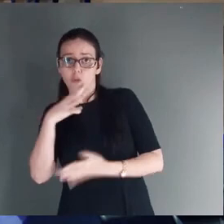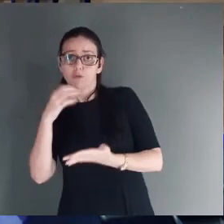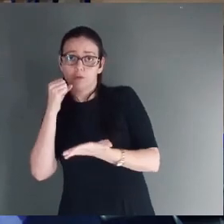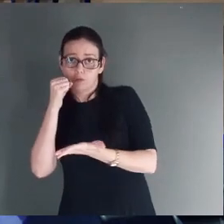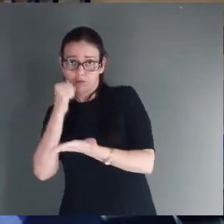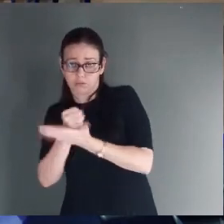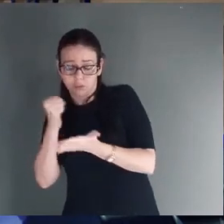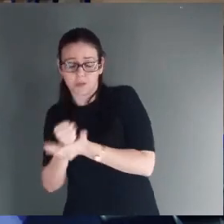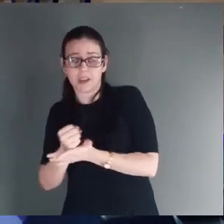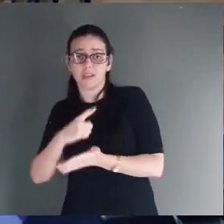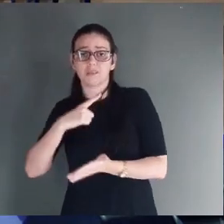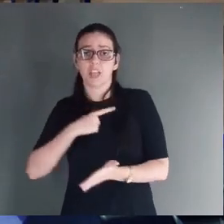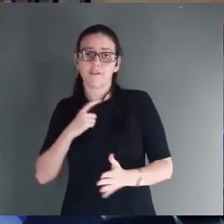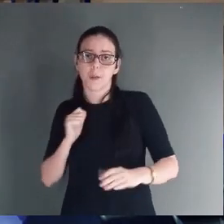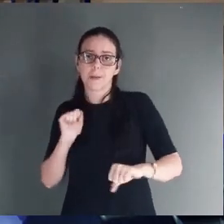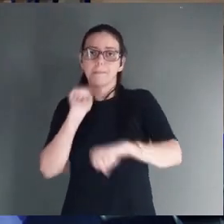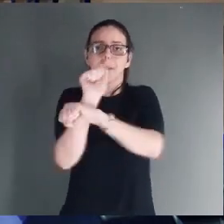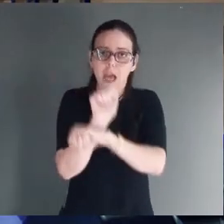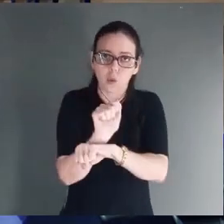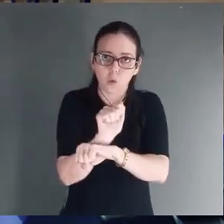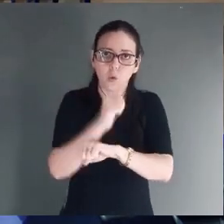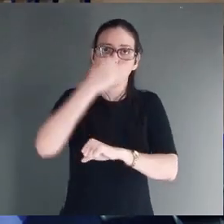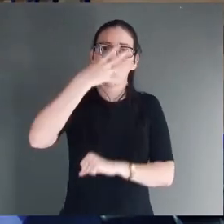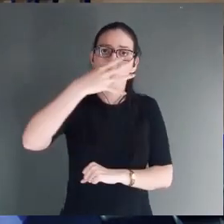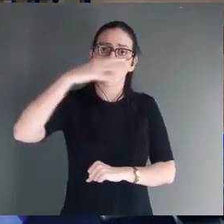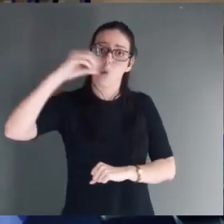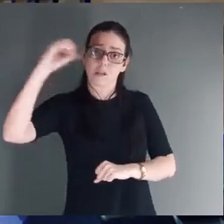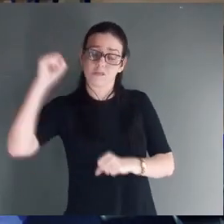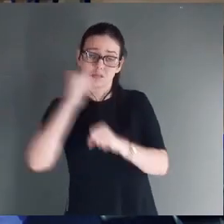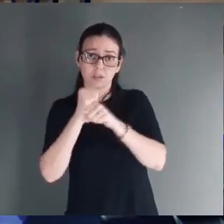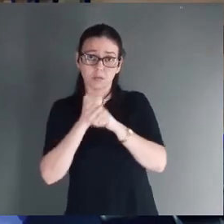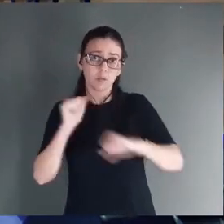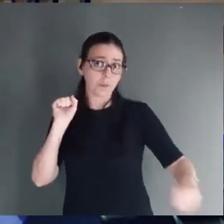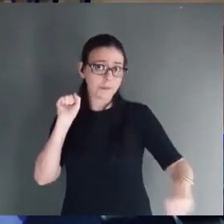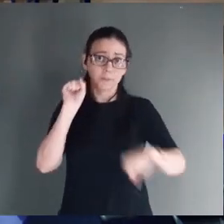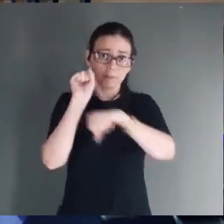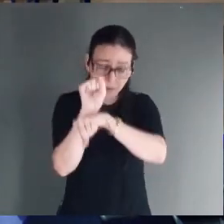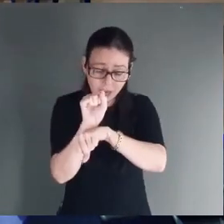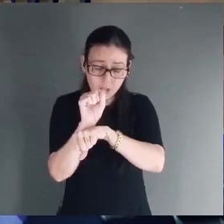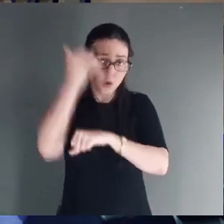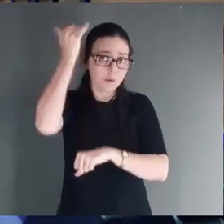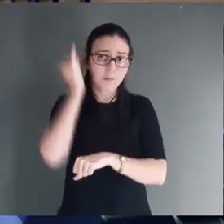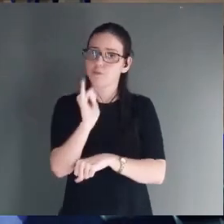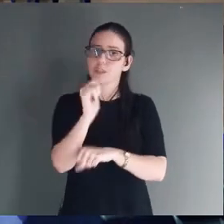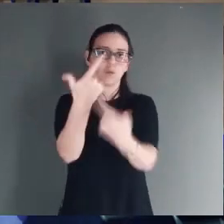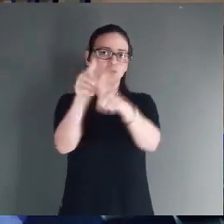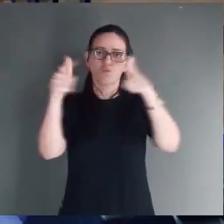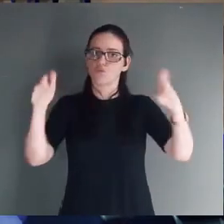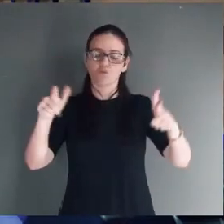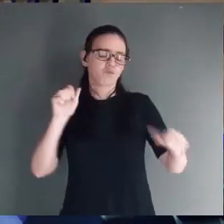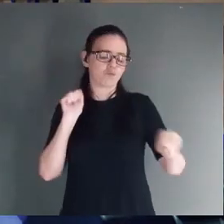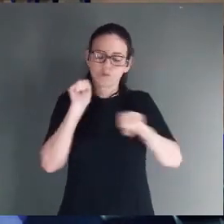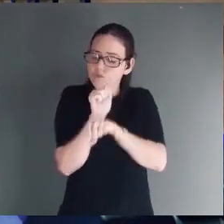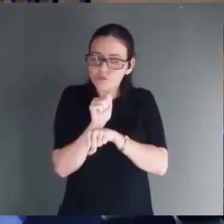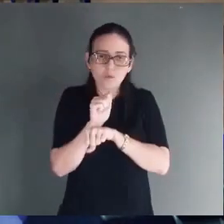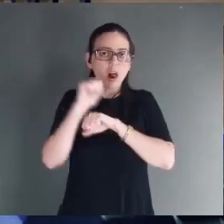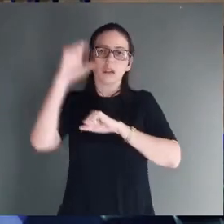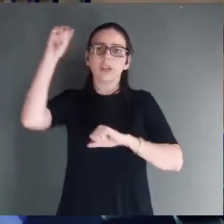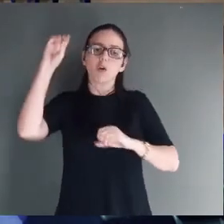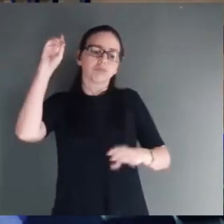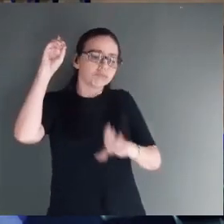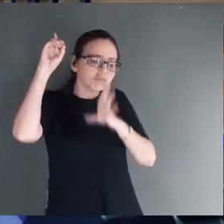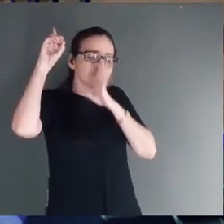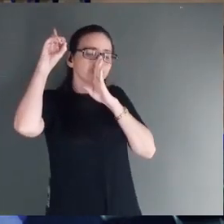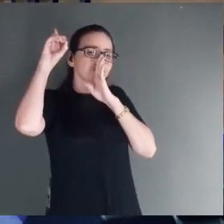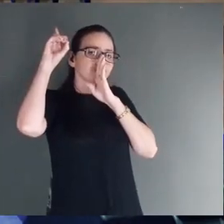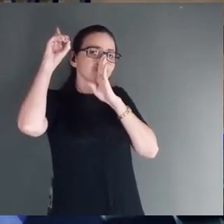houve uma pausa de 400 anos, aonde não havia mais profecia. 400 anos que Deus não falou com o povo. 400 anos que não